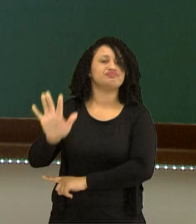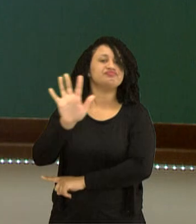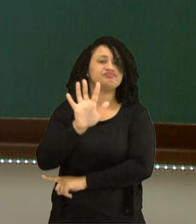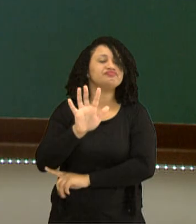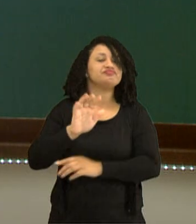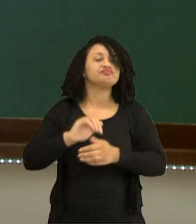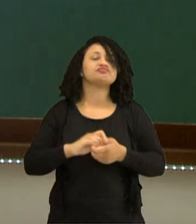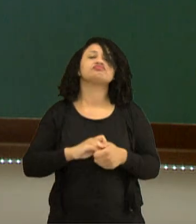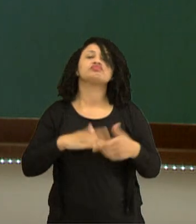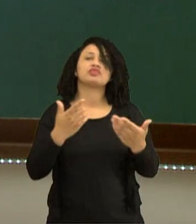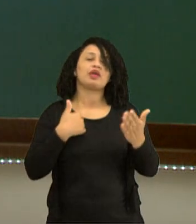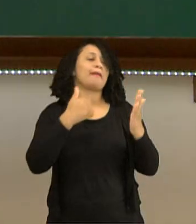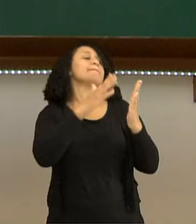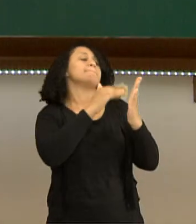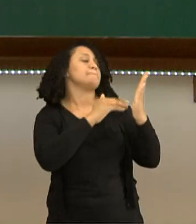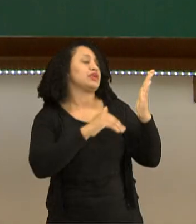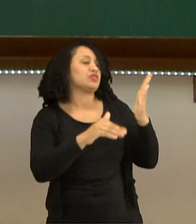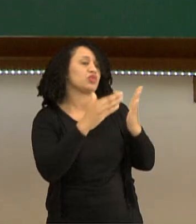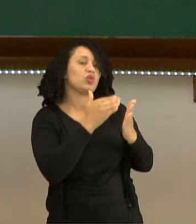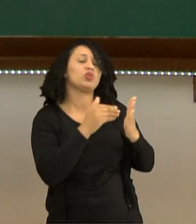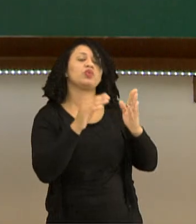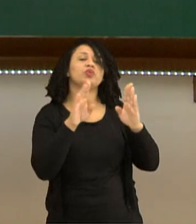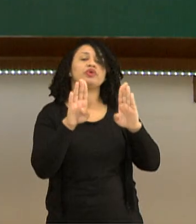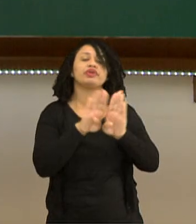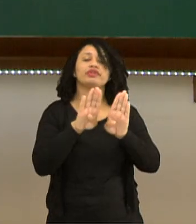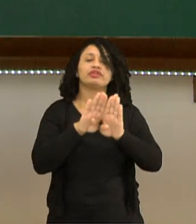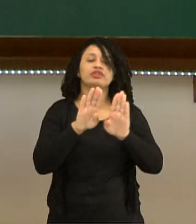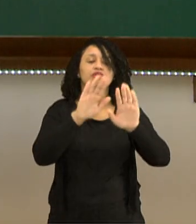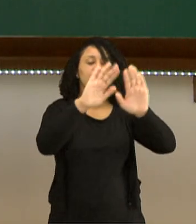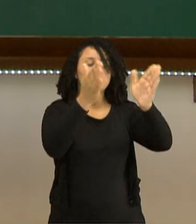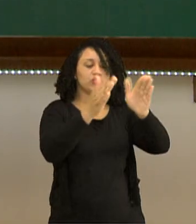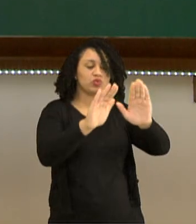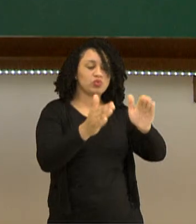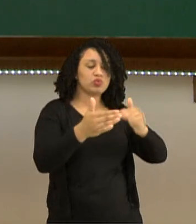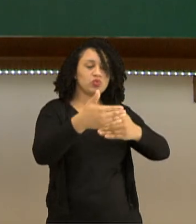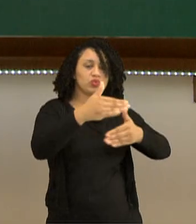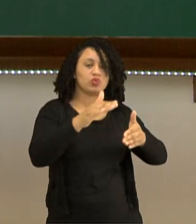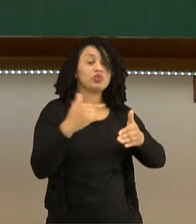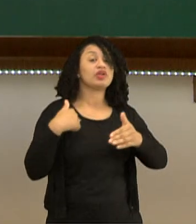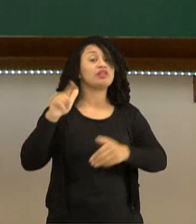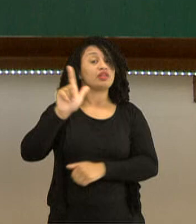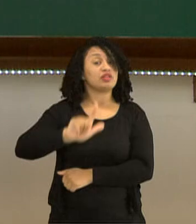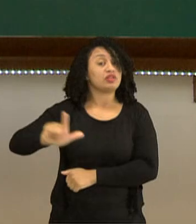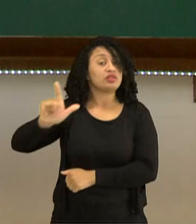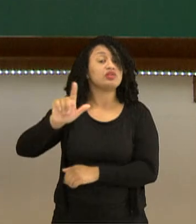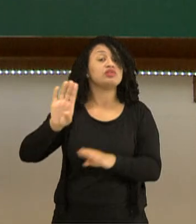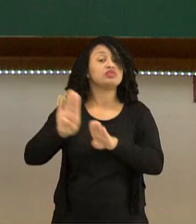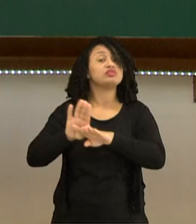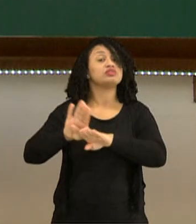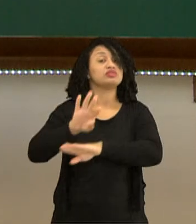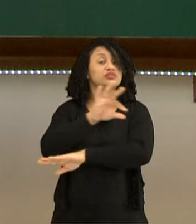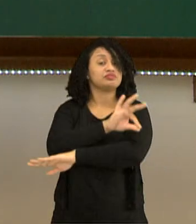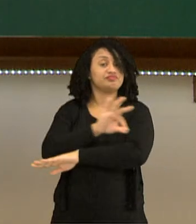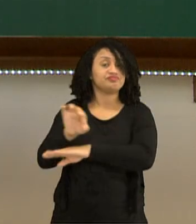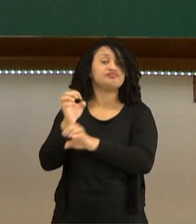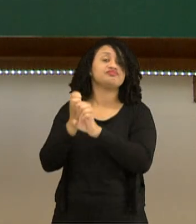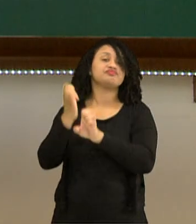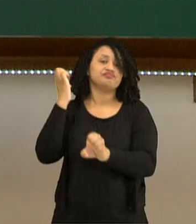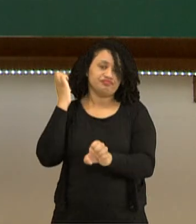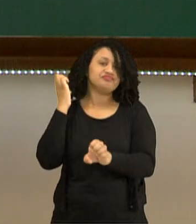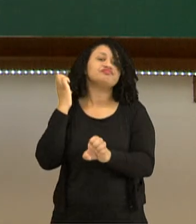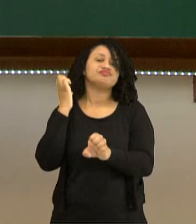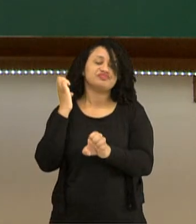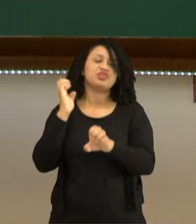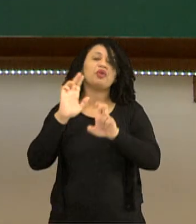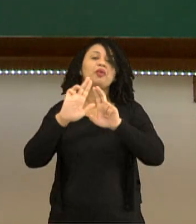Tanto nas pinturas, como nas esculturas e na literatura e também na arquitetura e na engenharia.